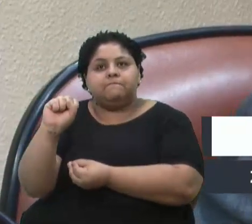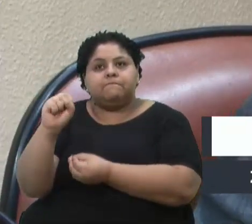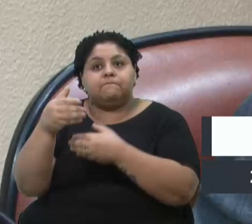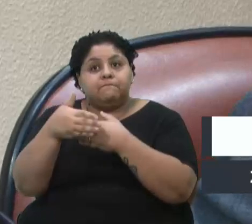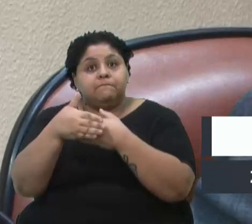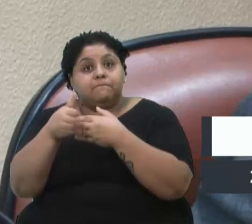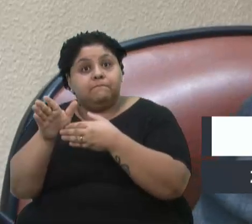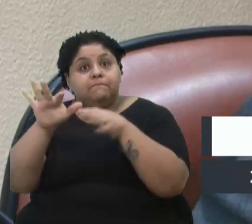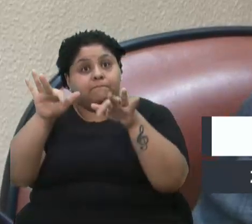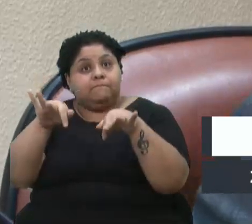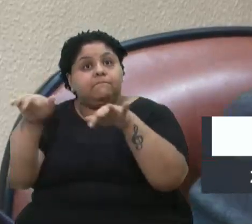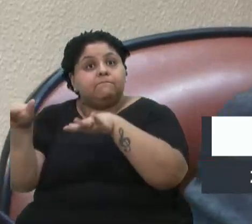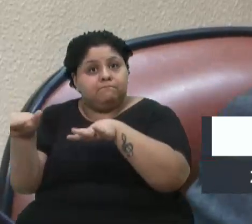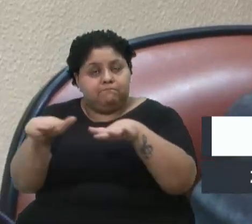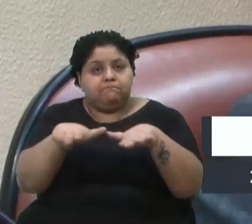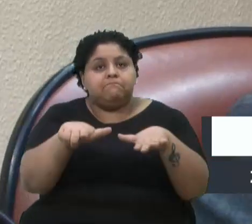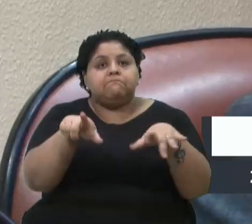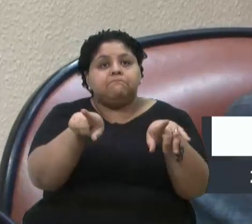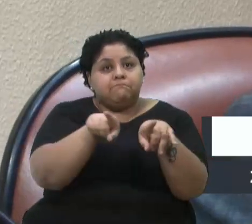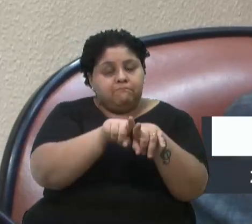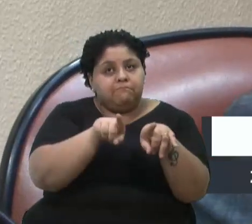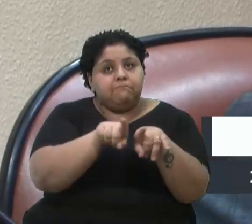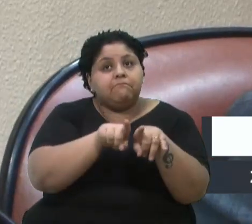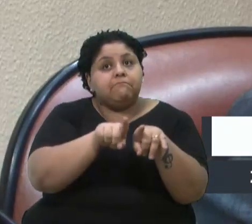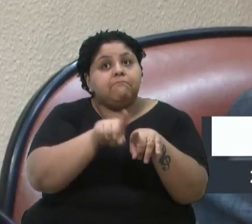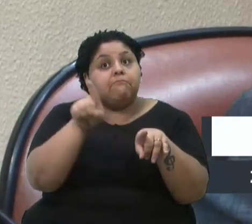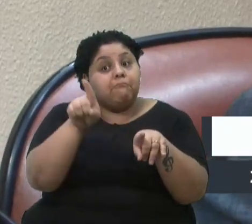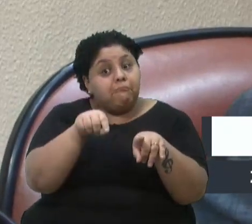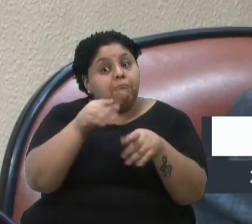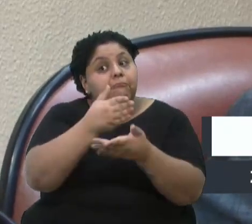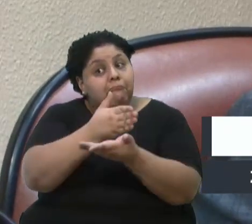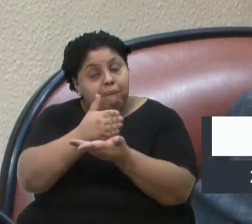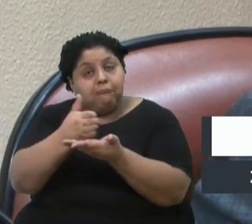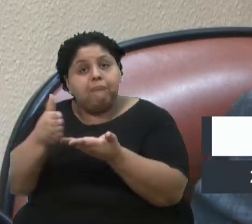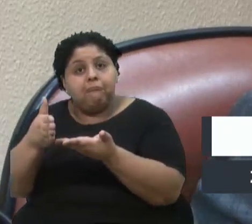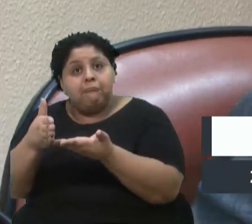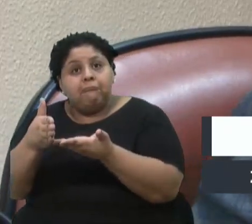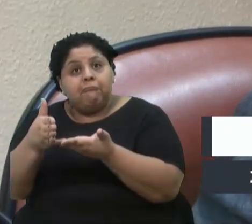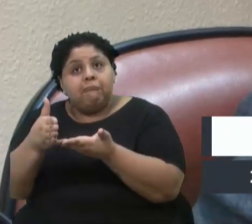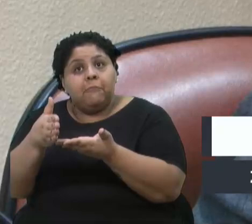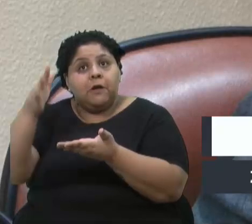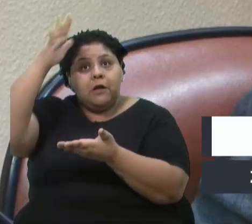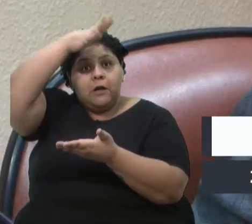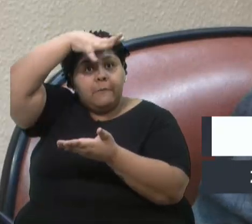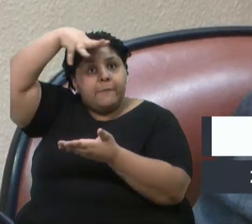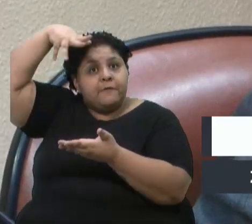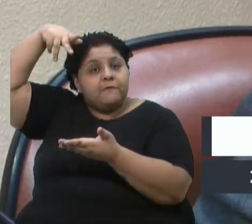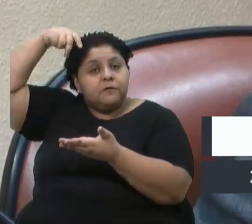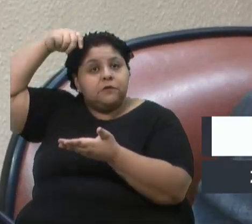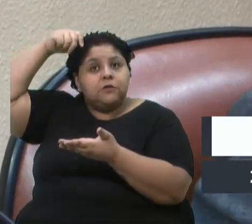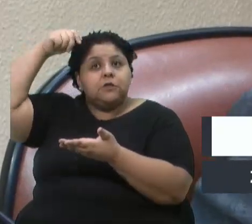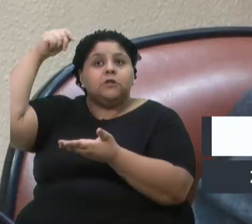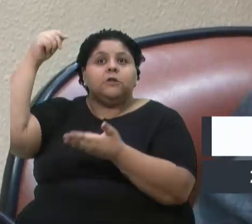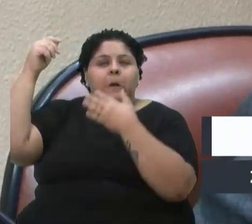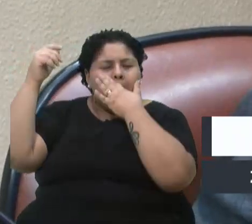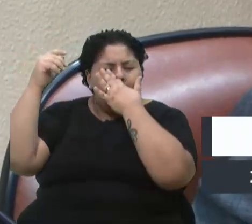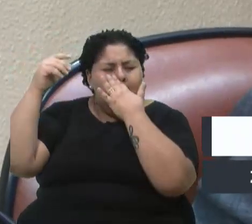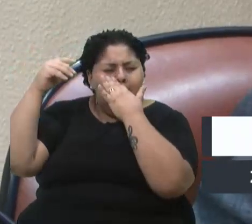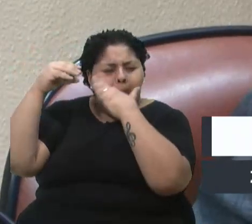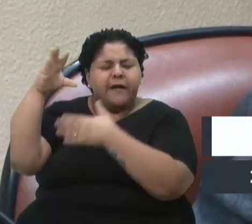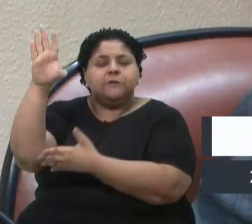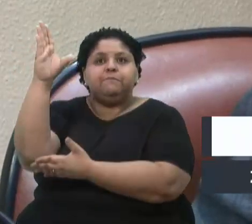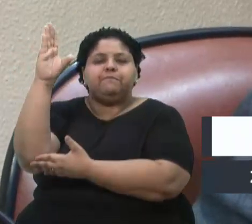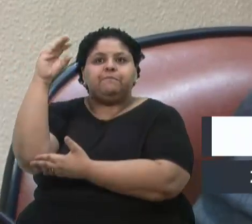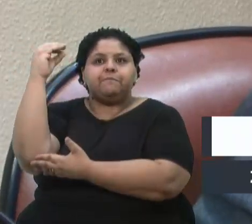no final de semana também. É uma iniciativa que parece que a Prefeitura de Porto Alegre adotou. Vai com certeza